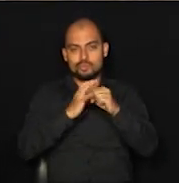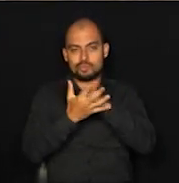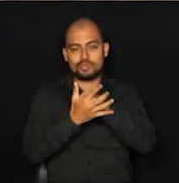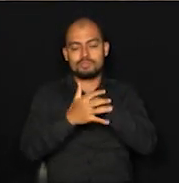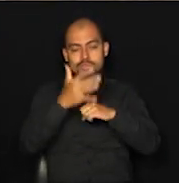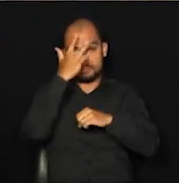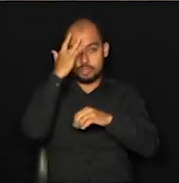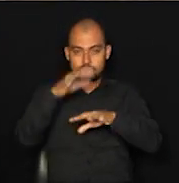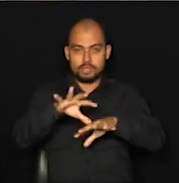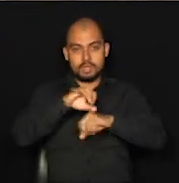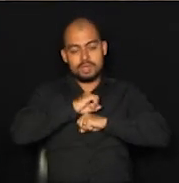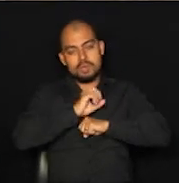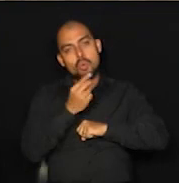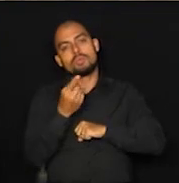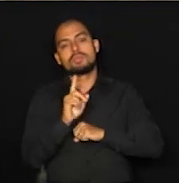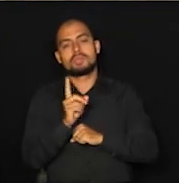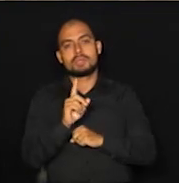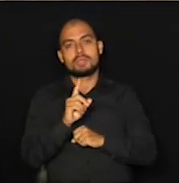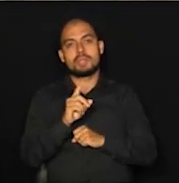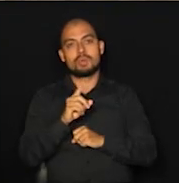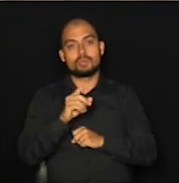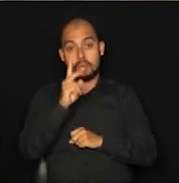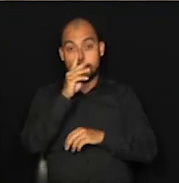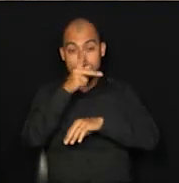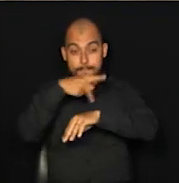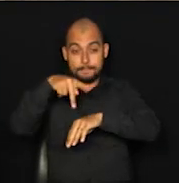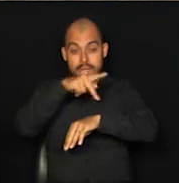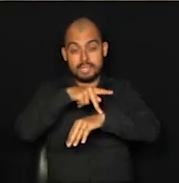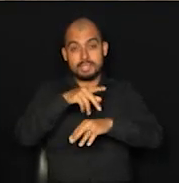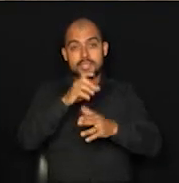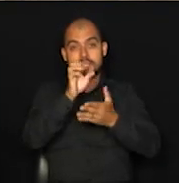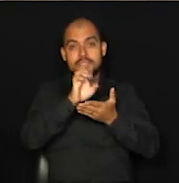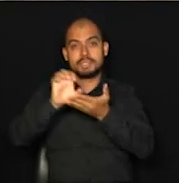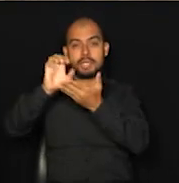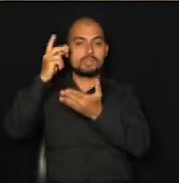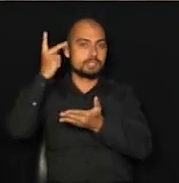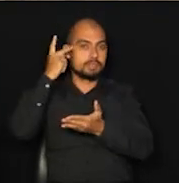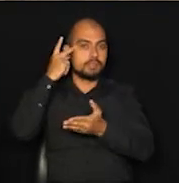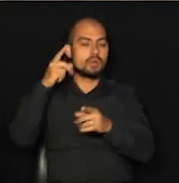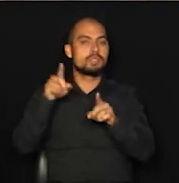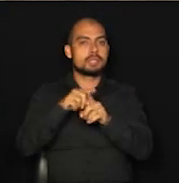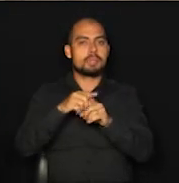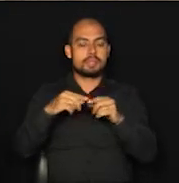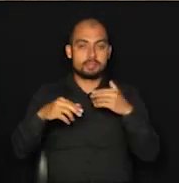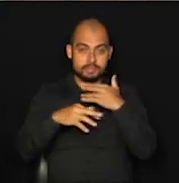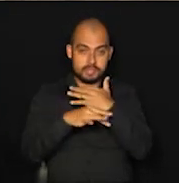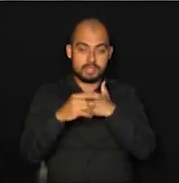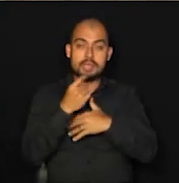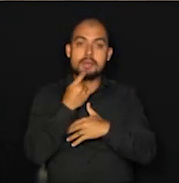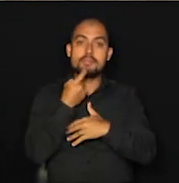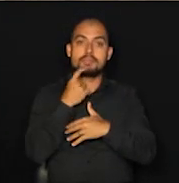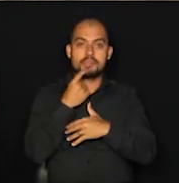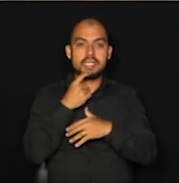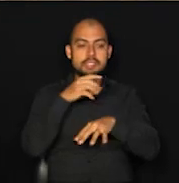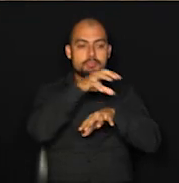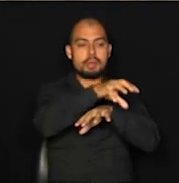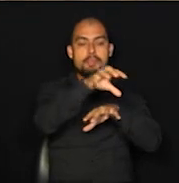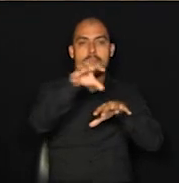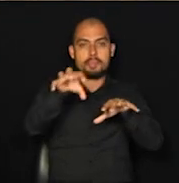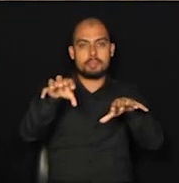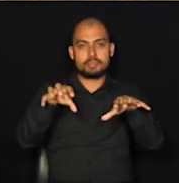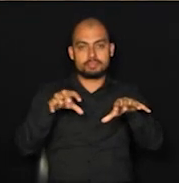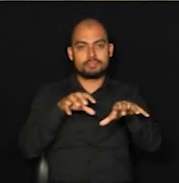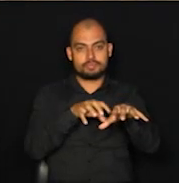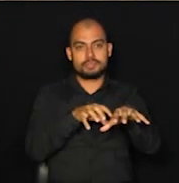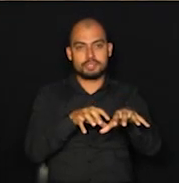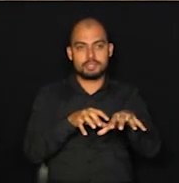da Covid-19 no nosso país, no estado de São Paulo, região metropolitana e também na cidade de Campinas,